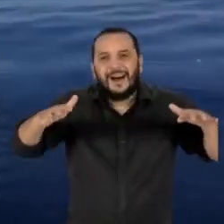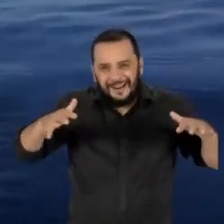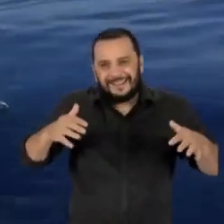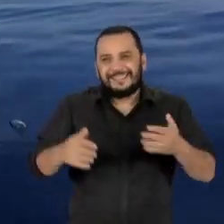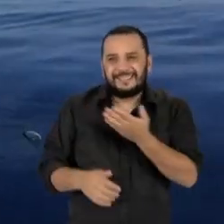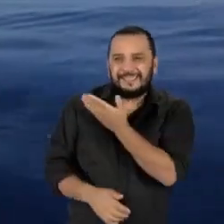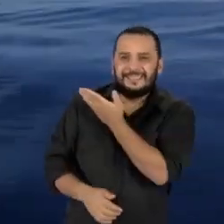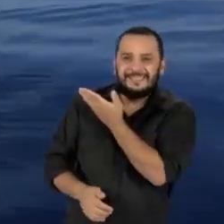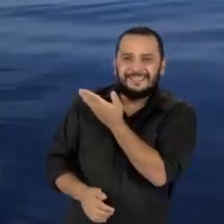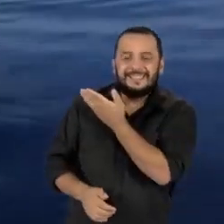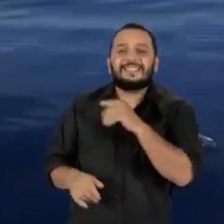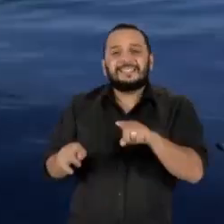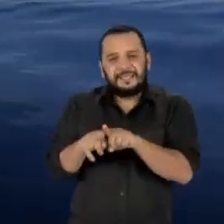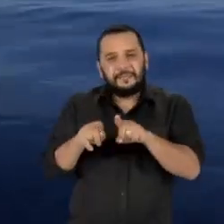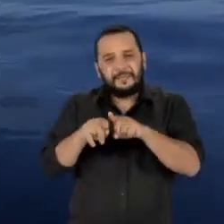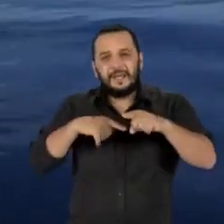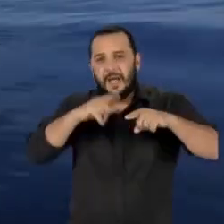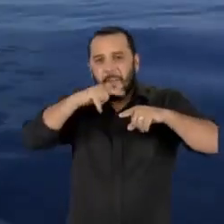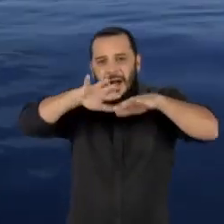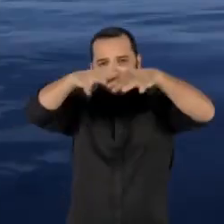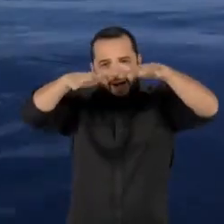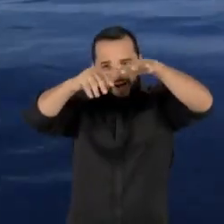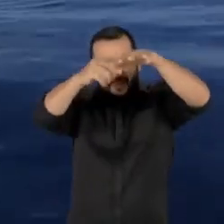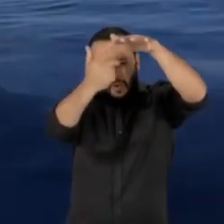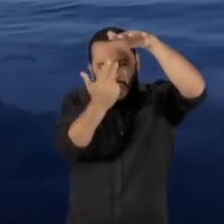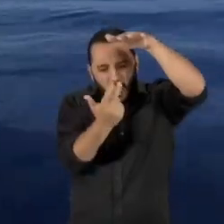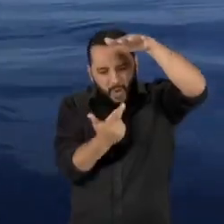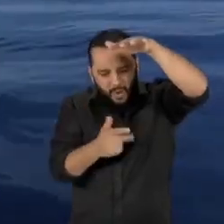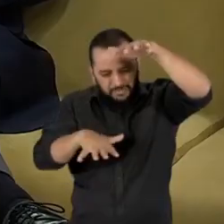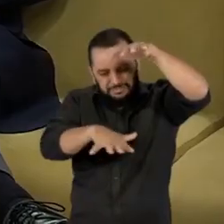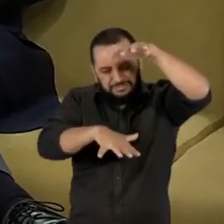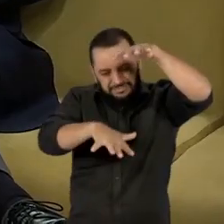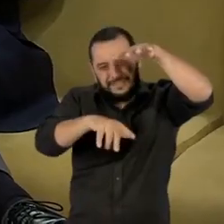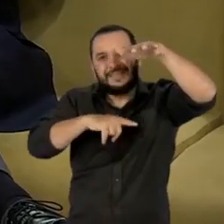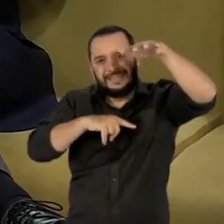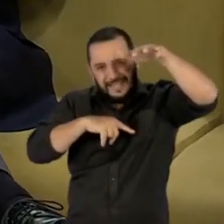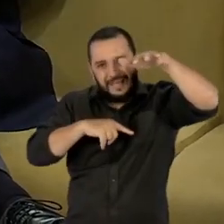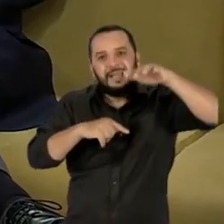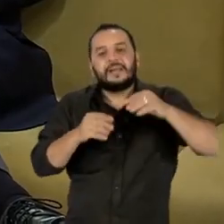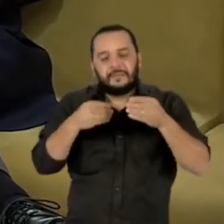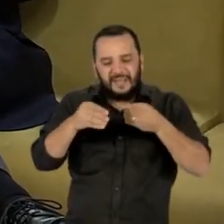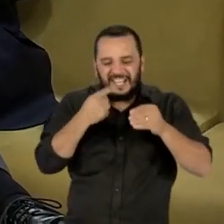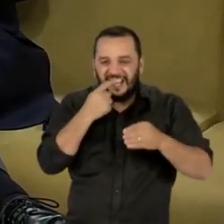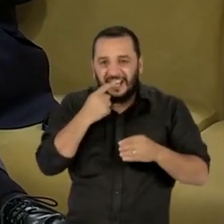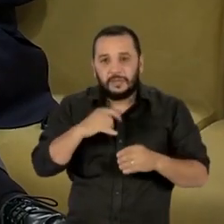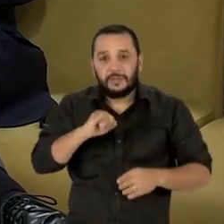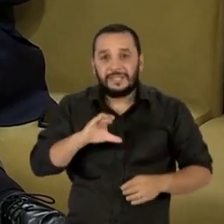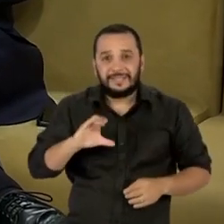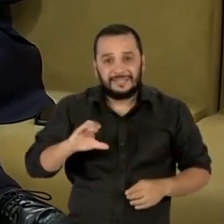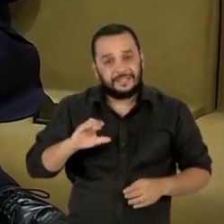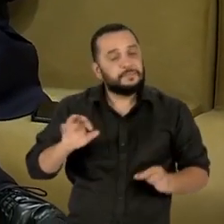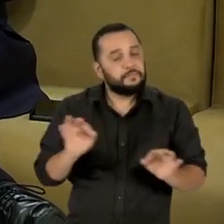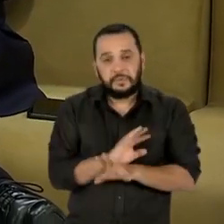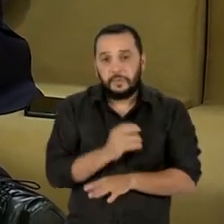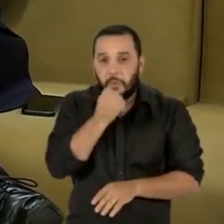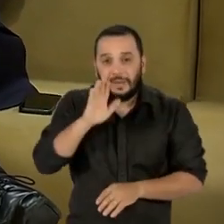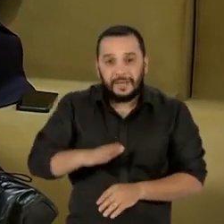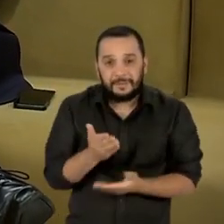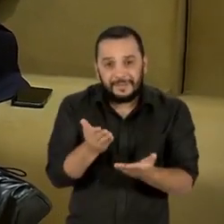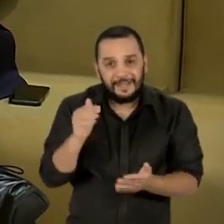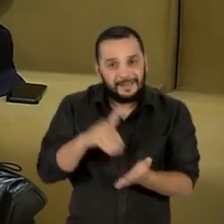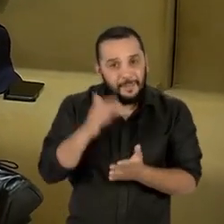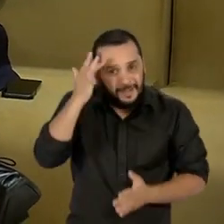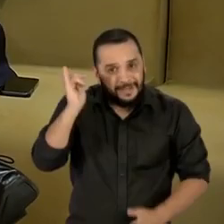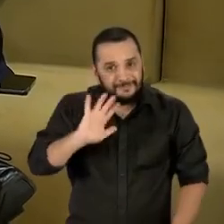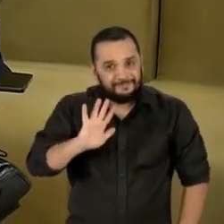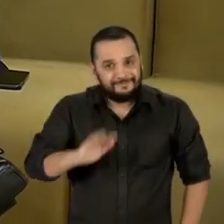sedimentos e no fundo das águas do oceano Antártico J.C. termina aqui uma ótima tarde para você Boa tarde até